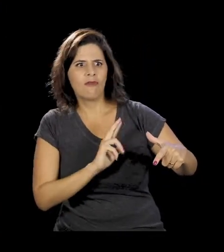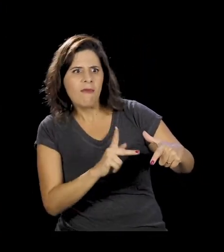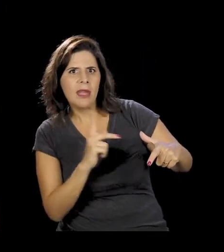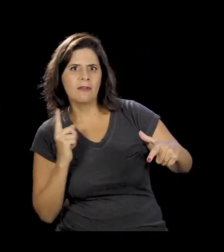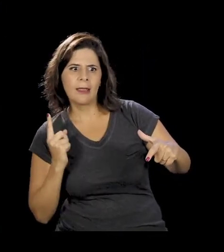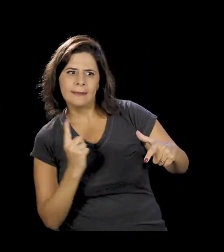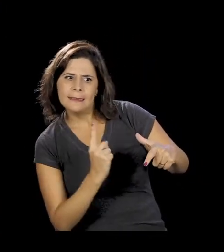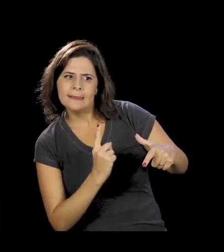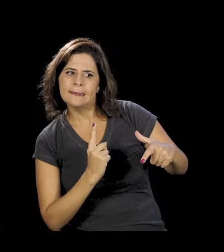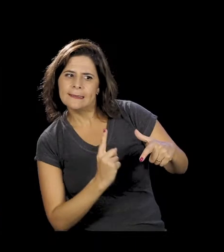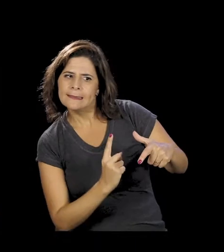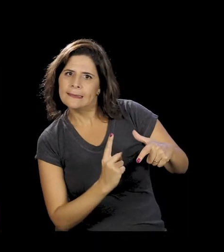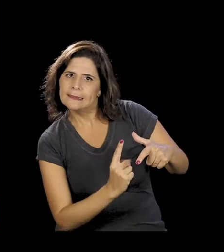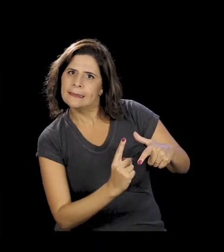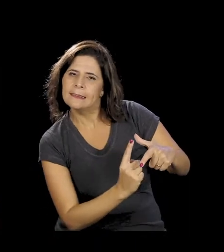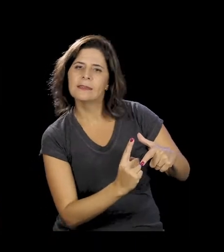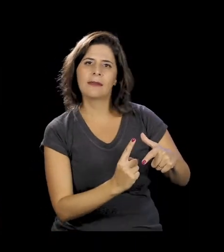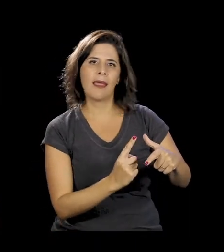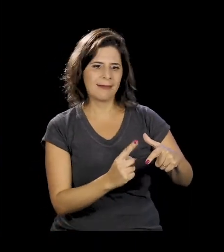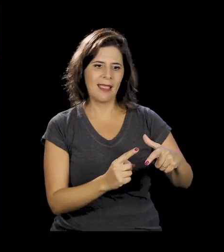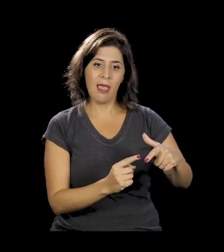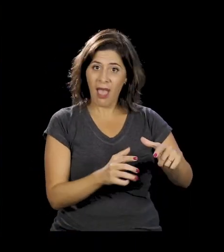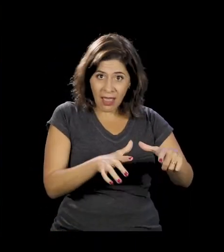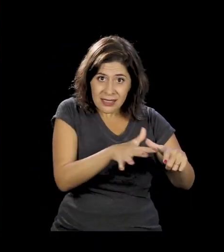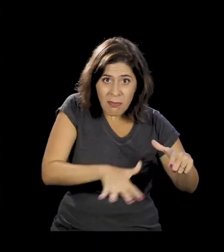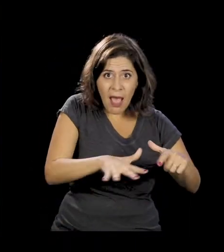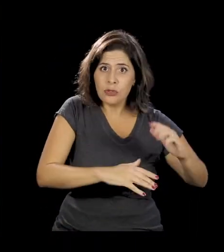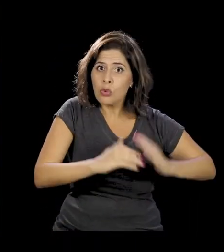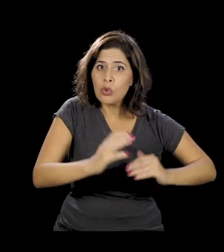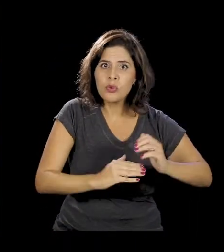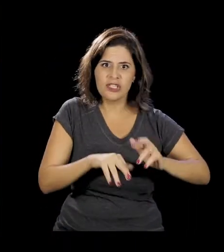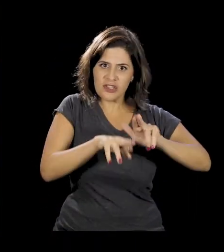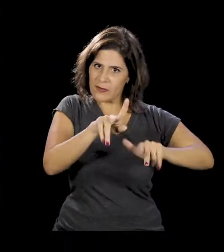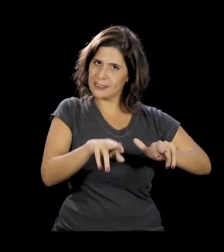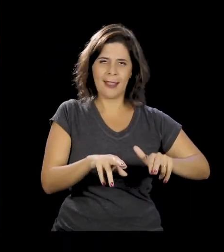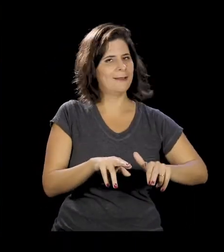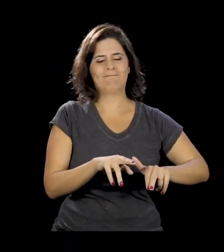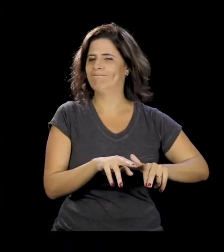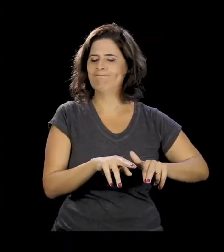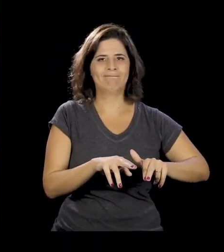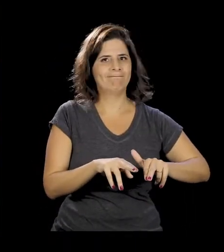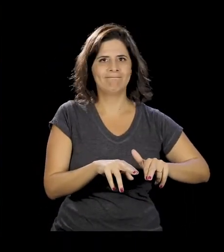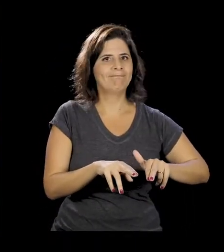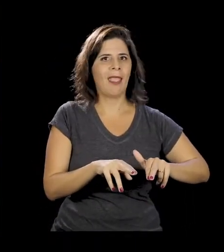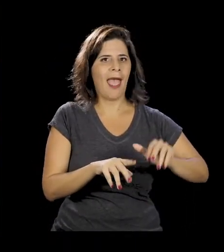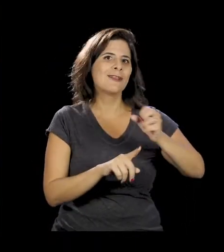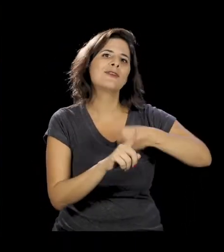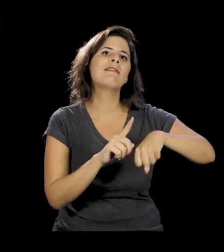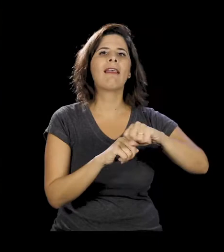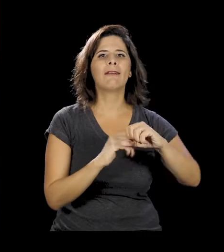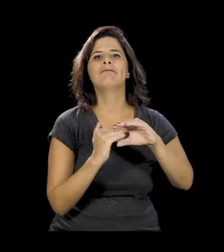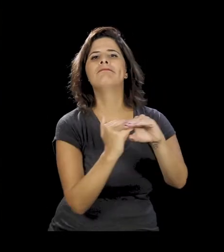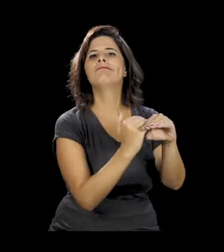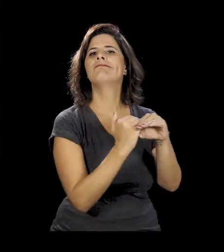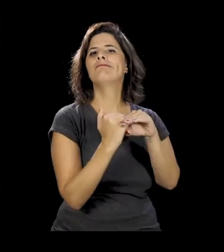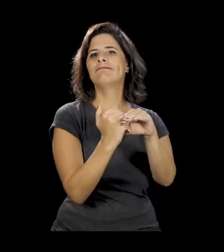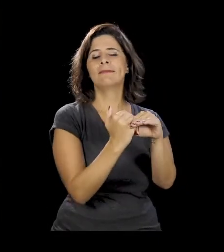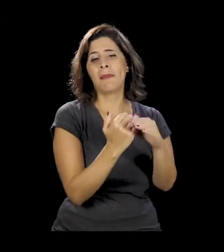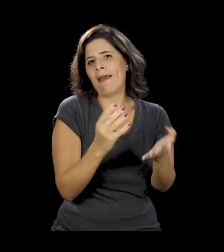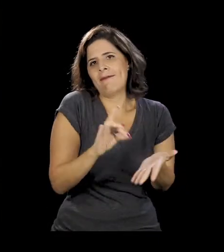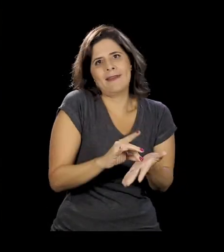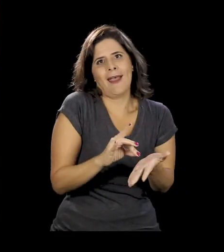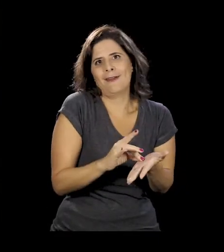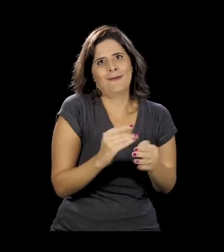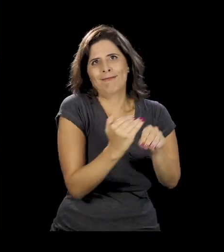Porque, geralmente, não é um ambiente construído para a diversidade. É construído para uma sociedade mais homogênea